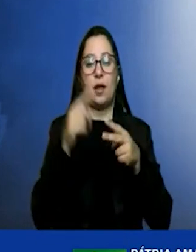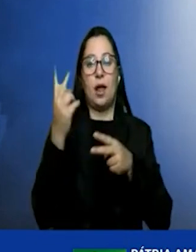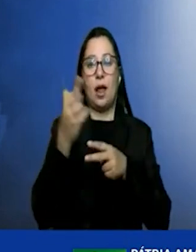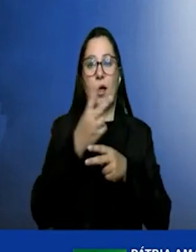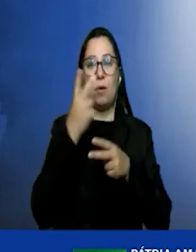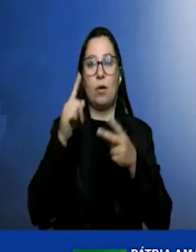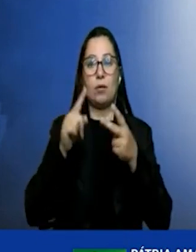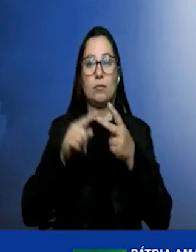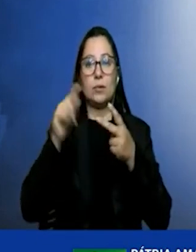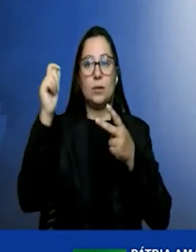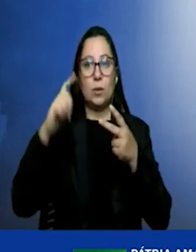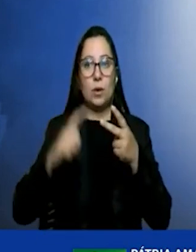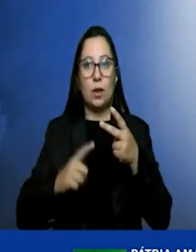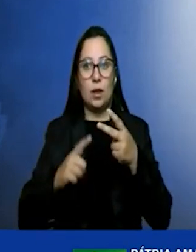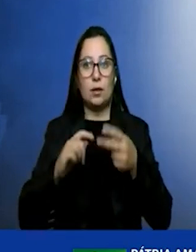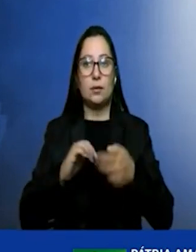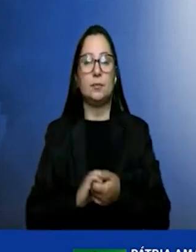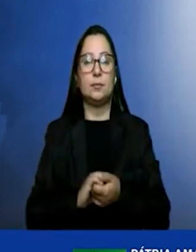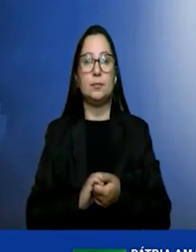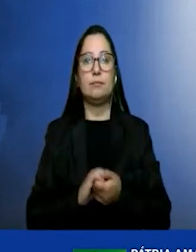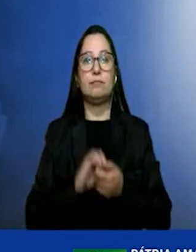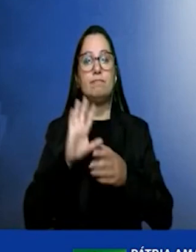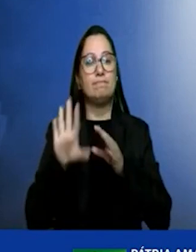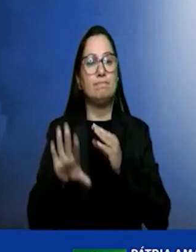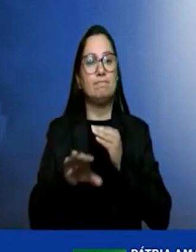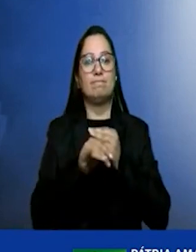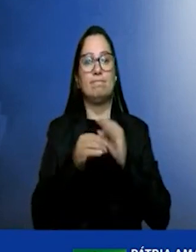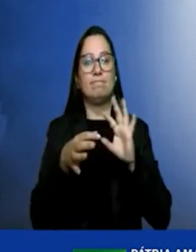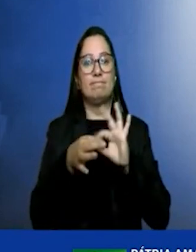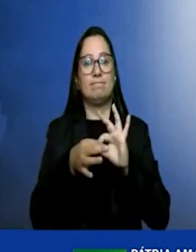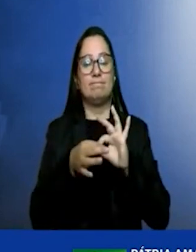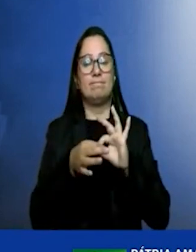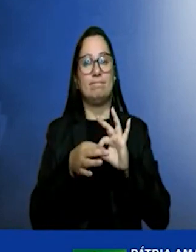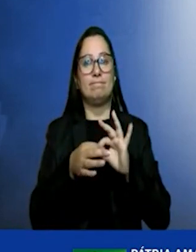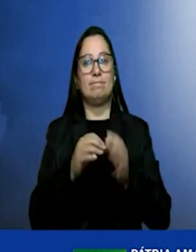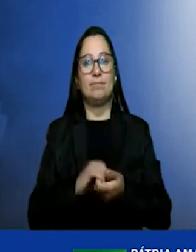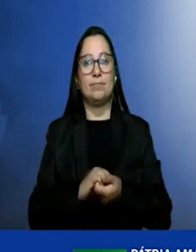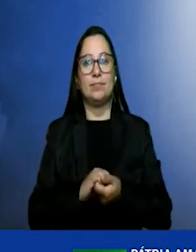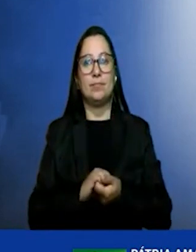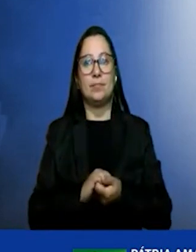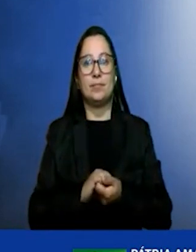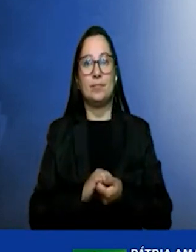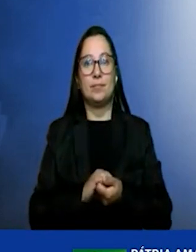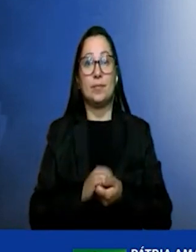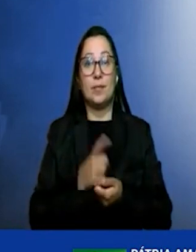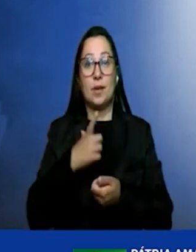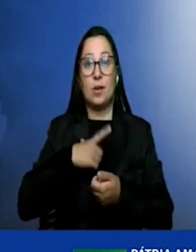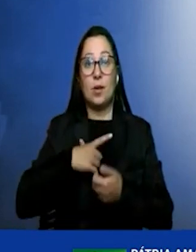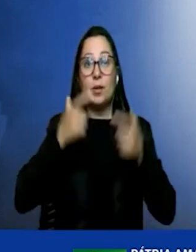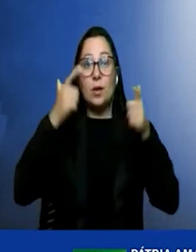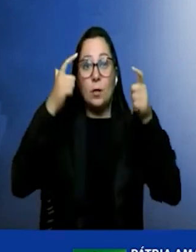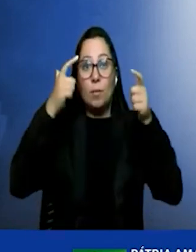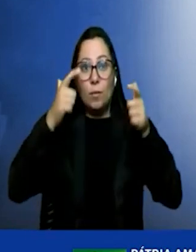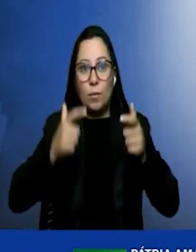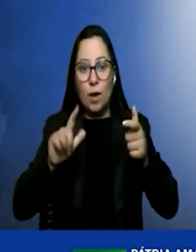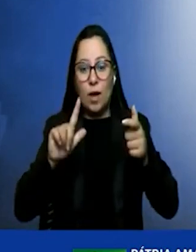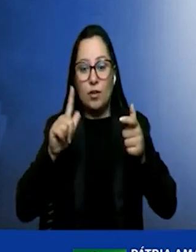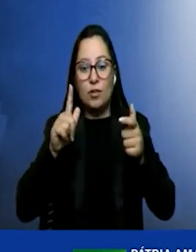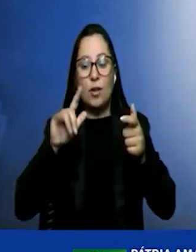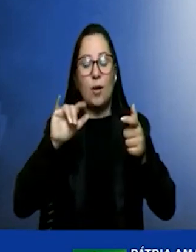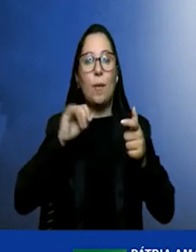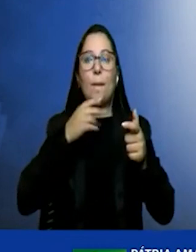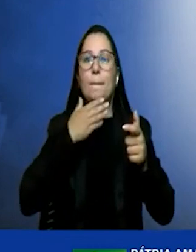solar e elas são complementares. Nós temos uma posição geográfica privilegiada que